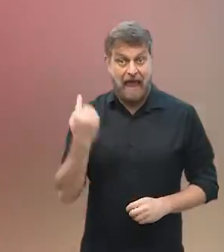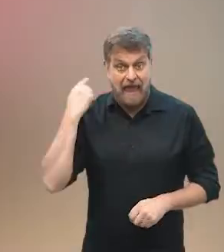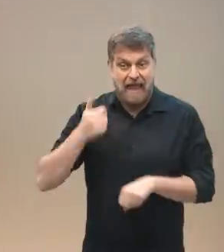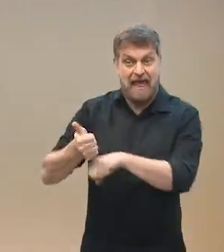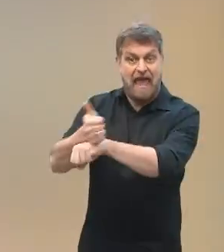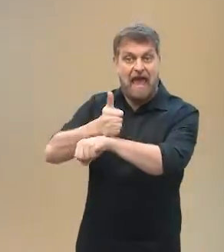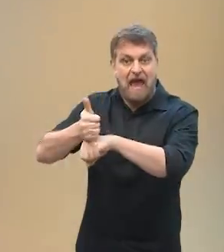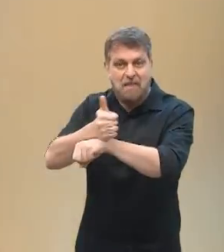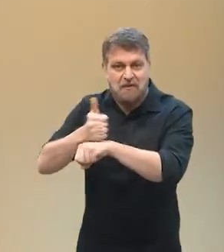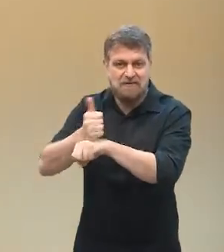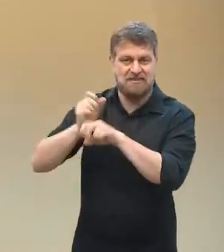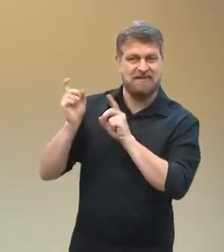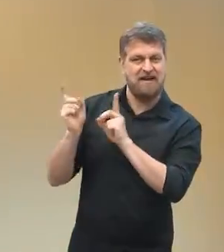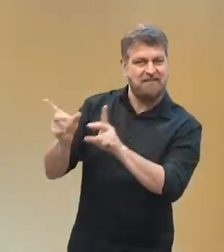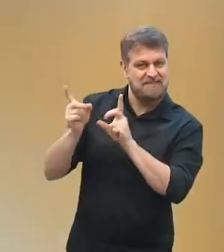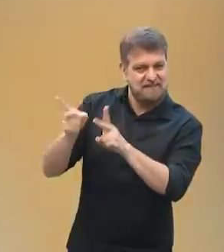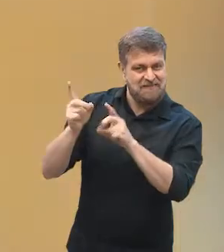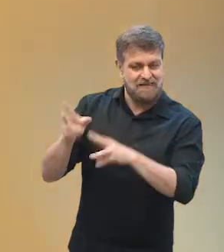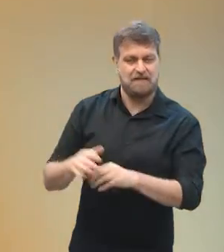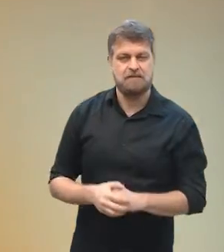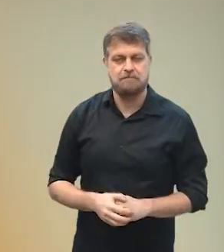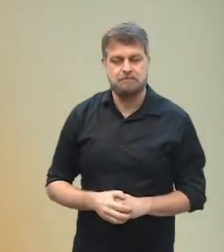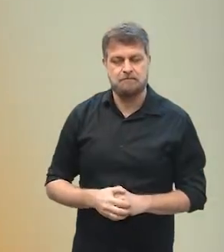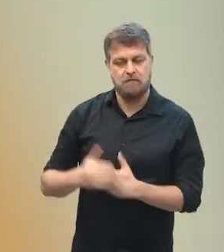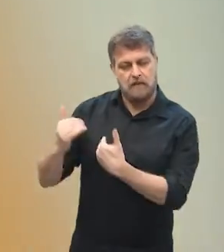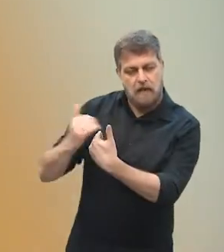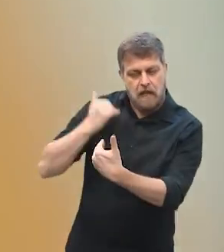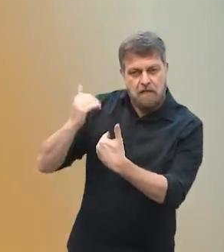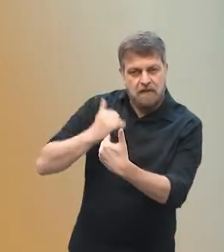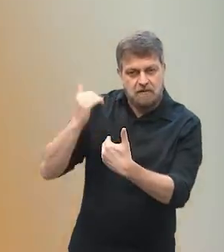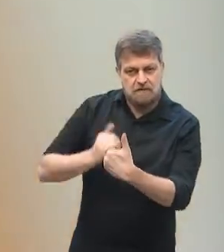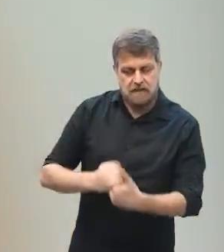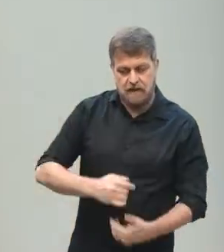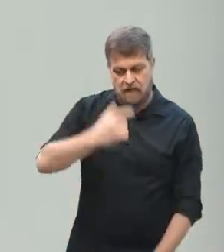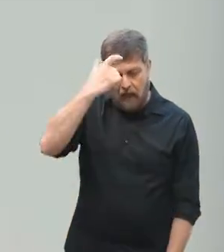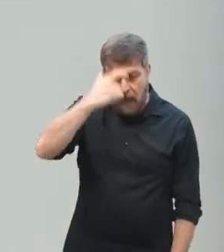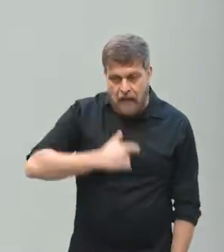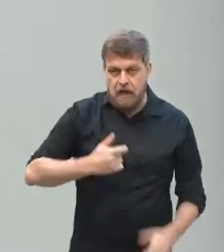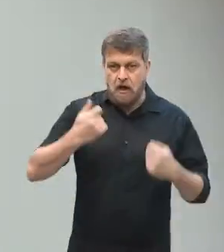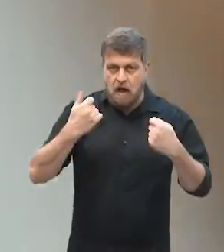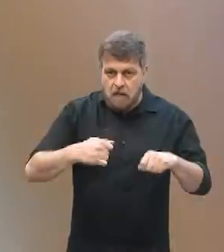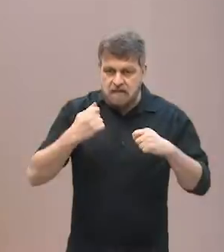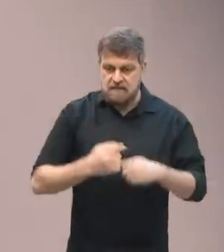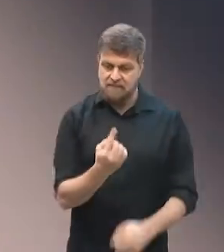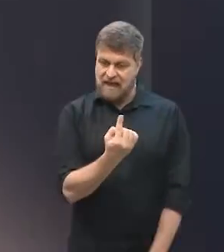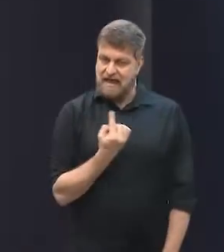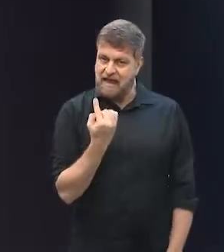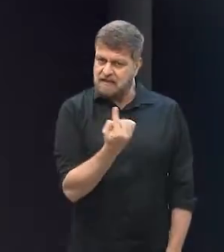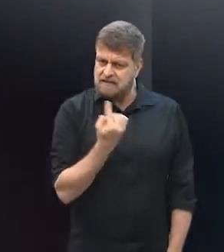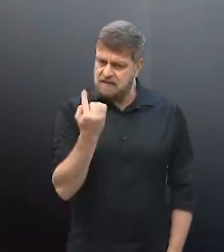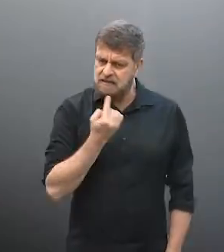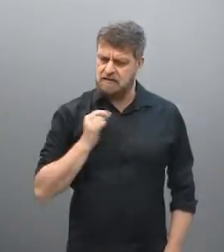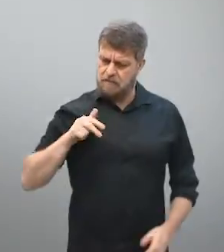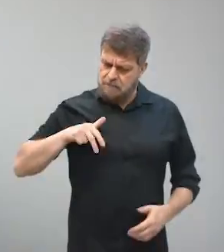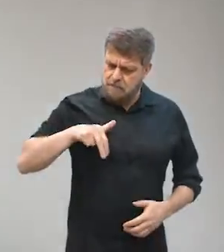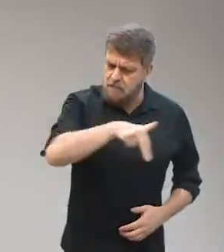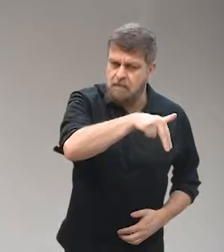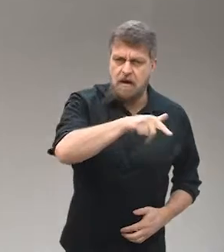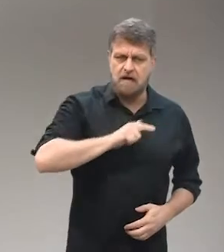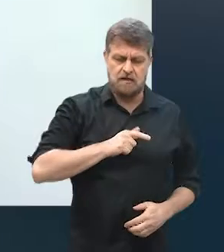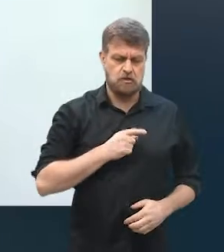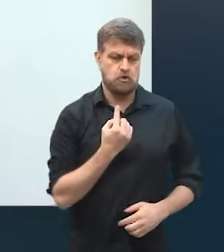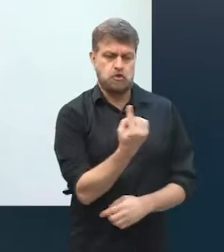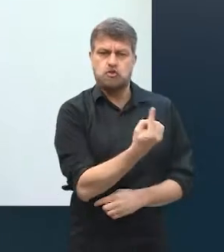vendas de uma empresa. E ele falava assim, Carol, você precisa andar com as suas pernas agora, você precisa ir atrás dos seus produtos, que você precisa vender